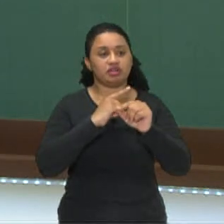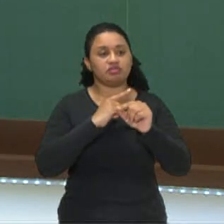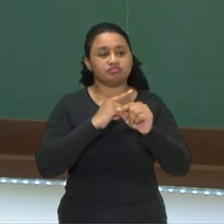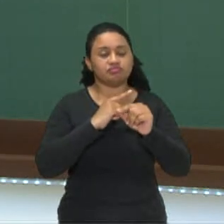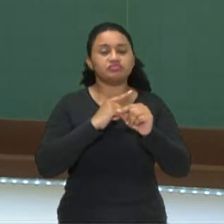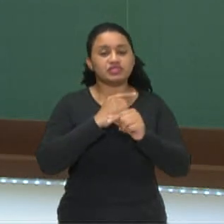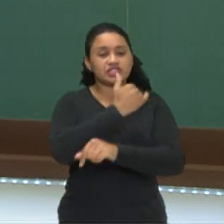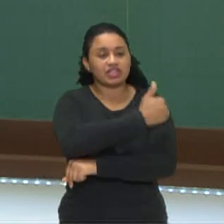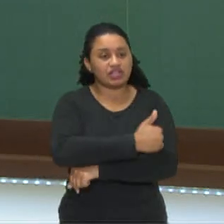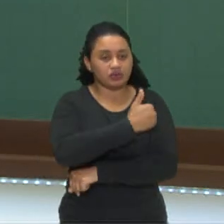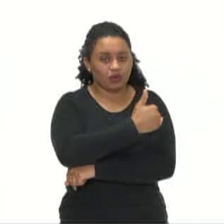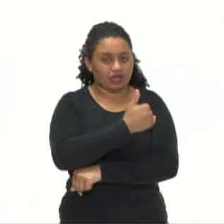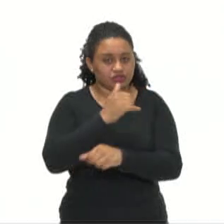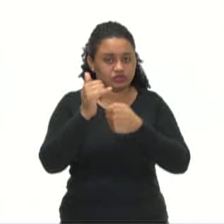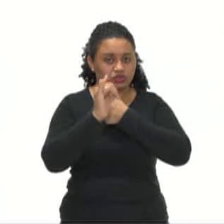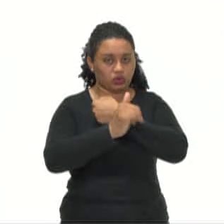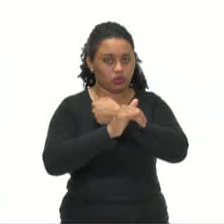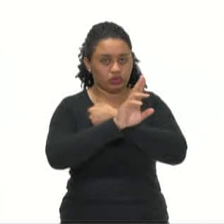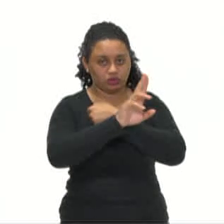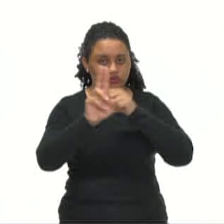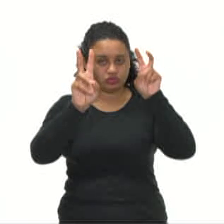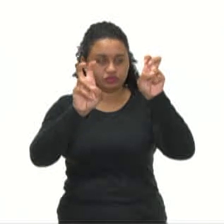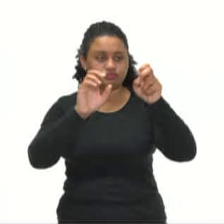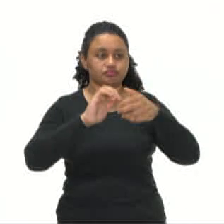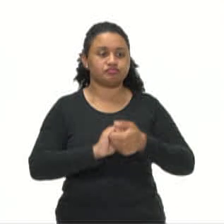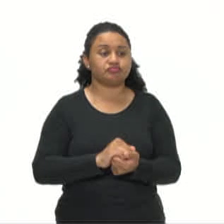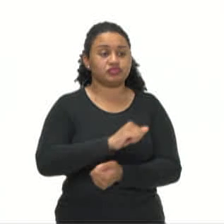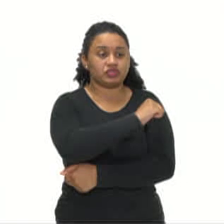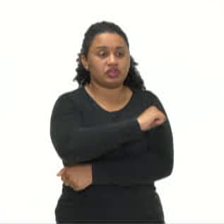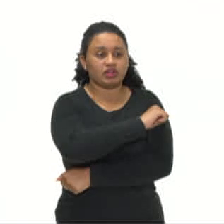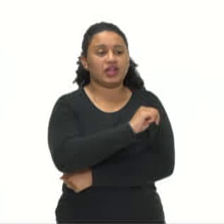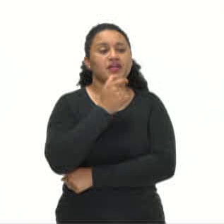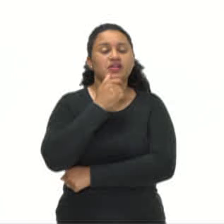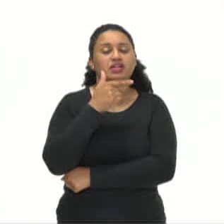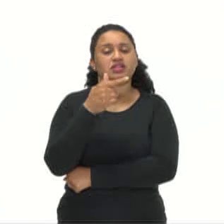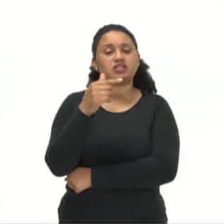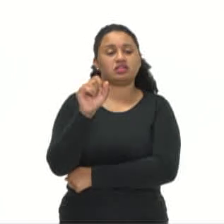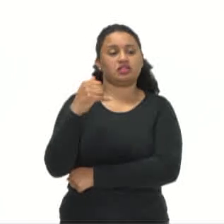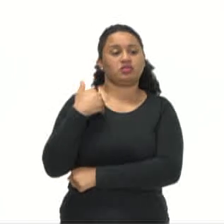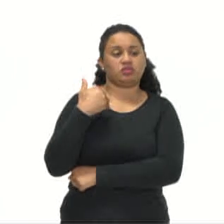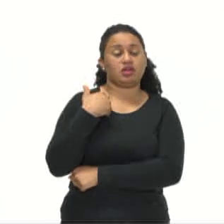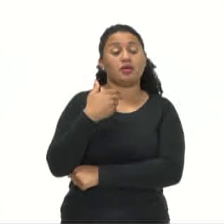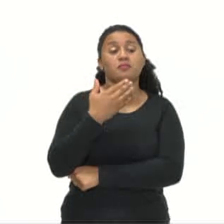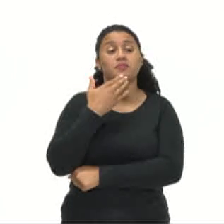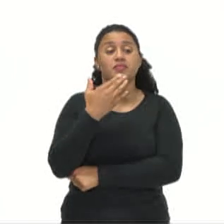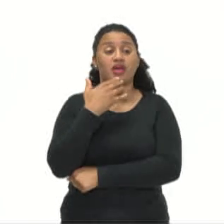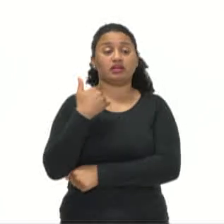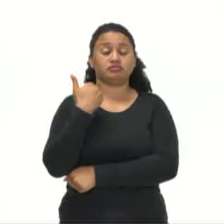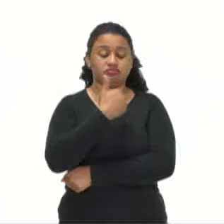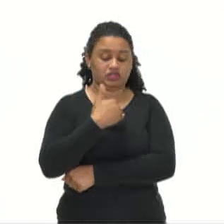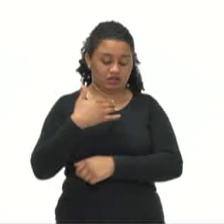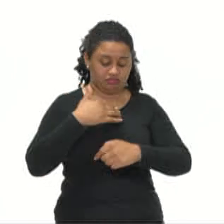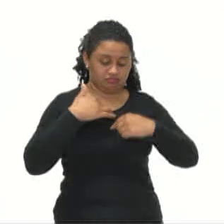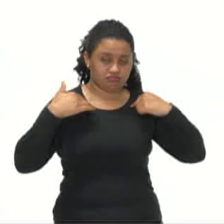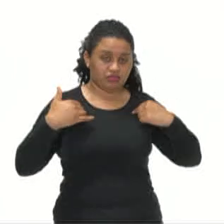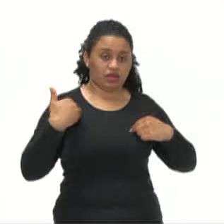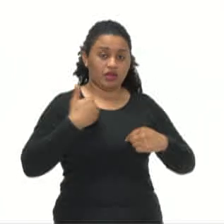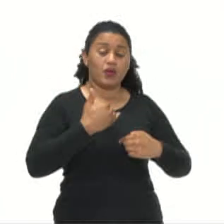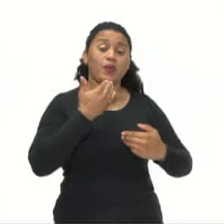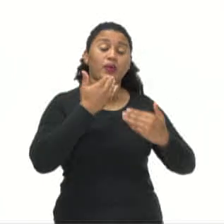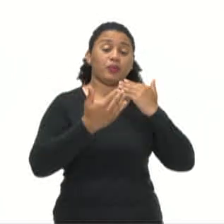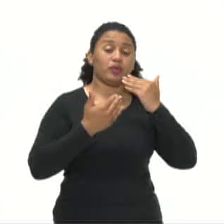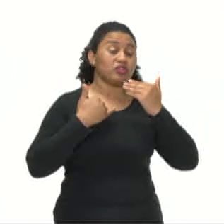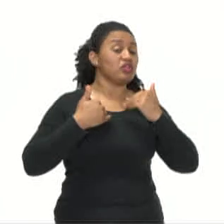de Moaciris Clear. Enfermeira inglesa de 78 anos manda tatuar uma mensagem no peito pedindo